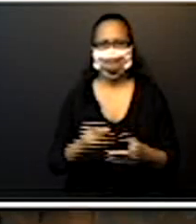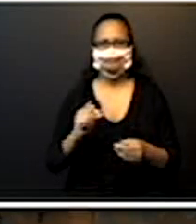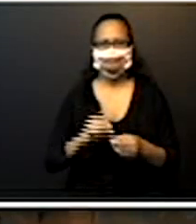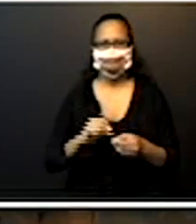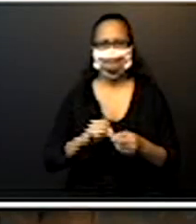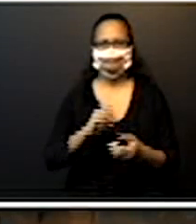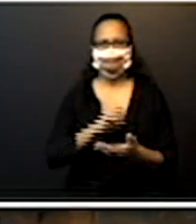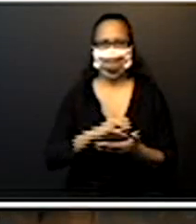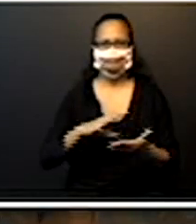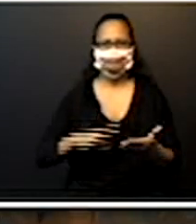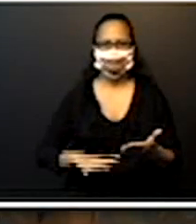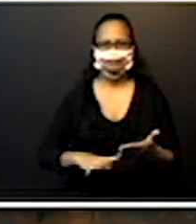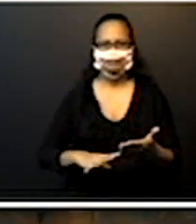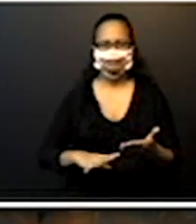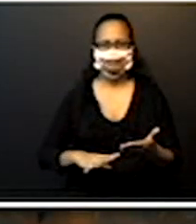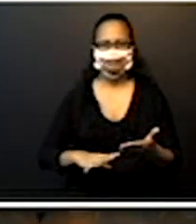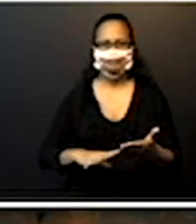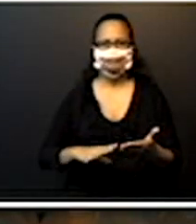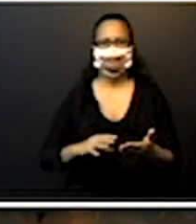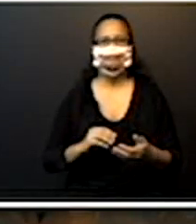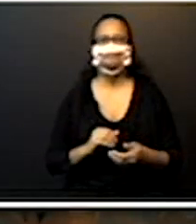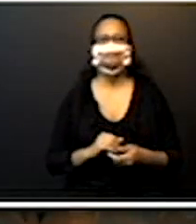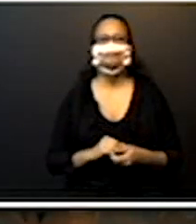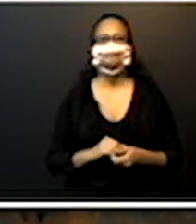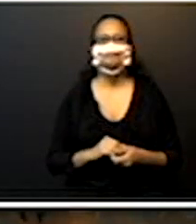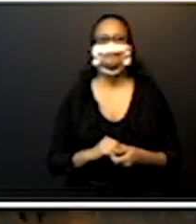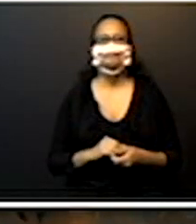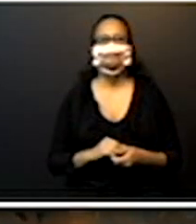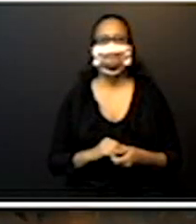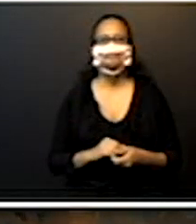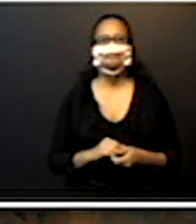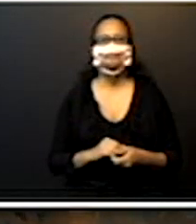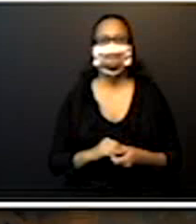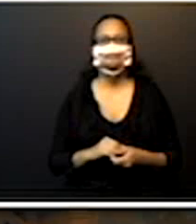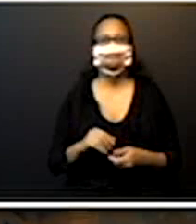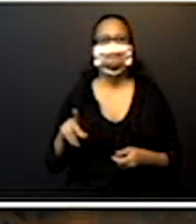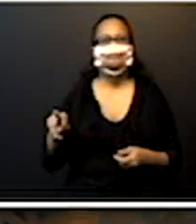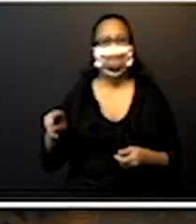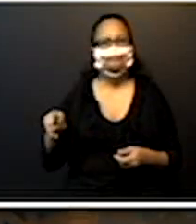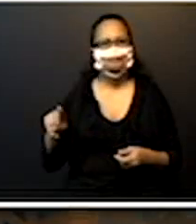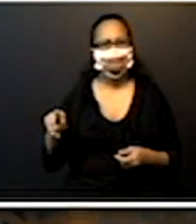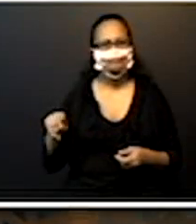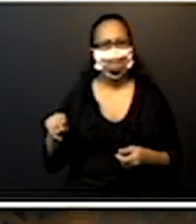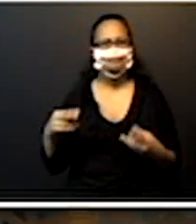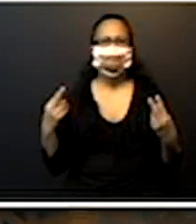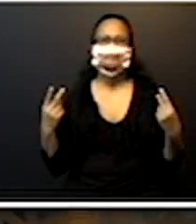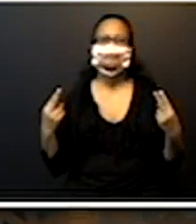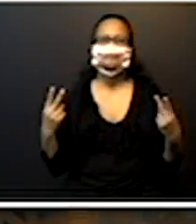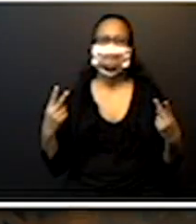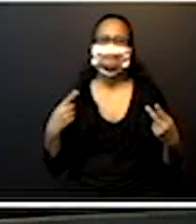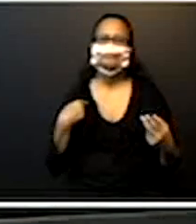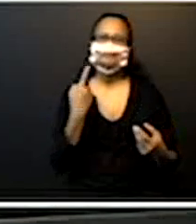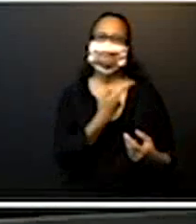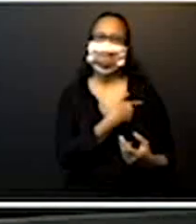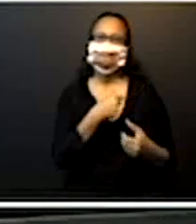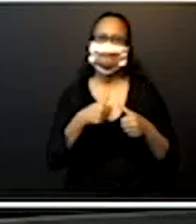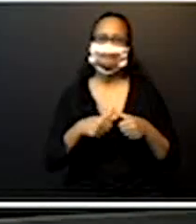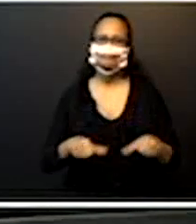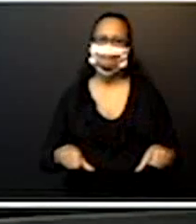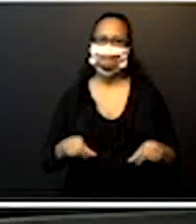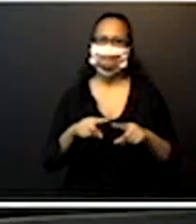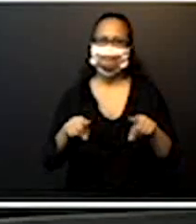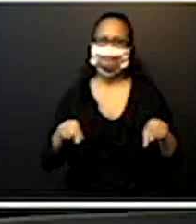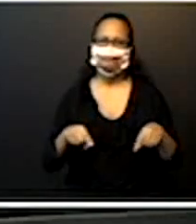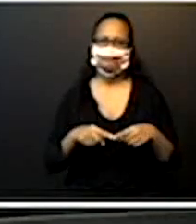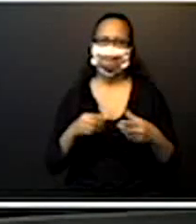conforme elas forem aparecendo. É igualzinho como se nós estivéssemos na sala. Eu